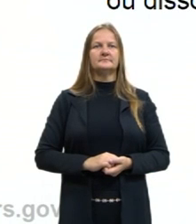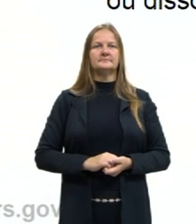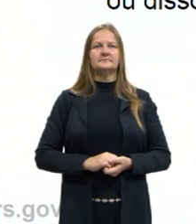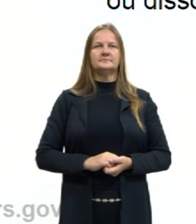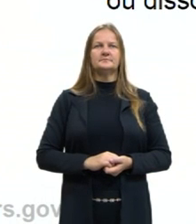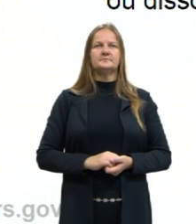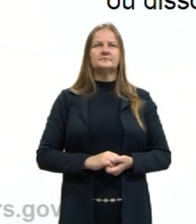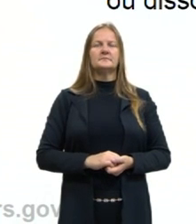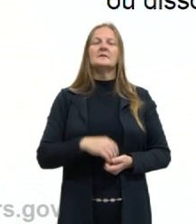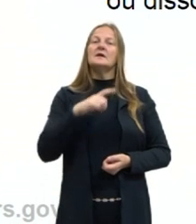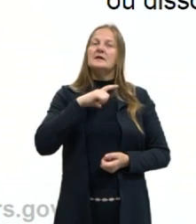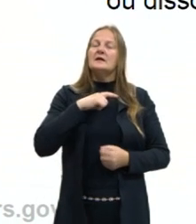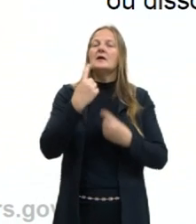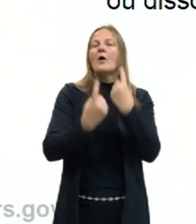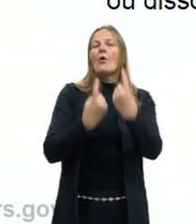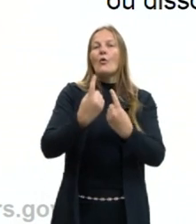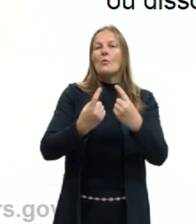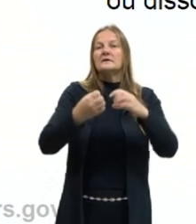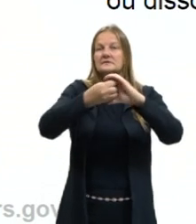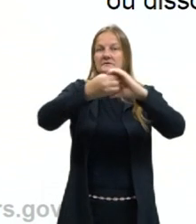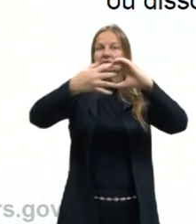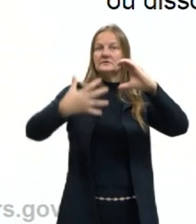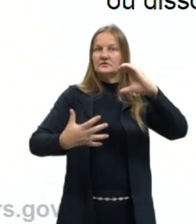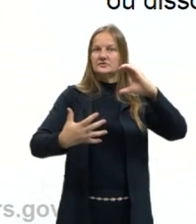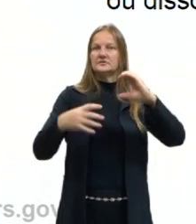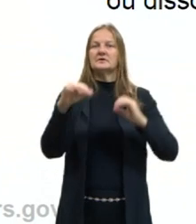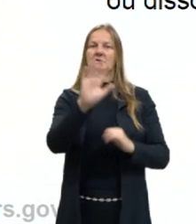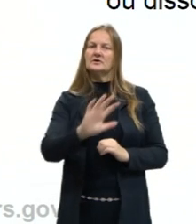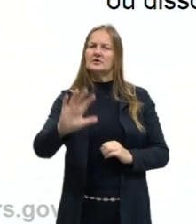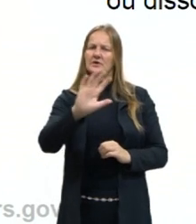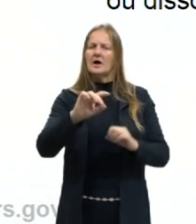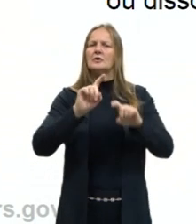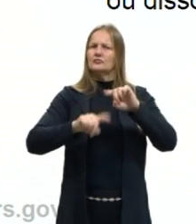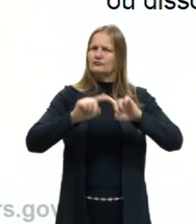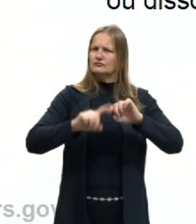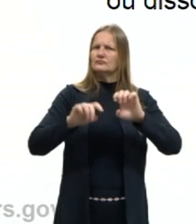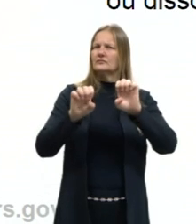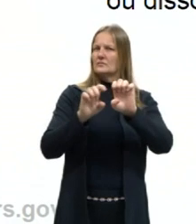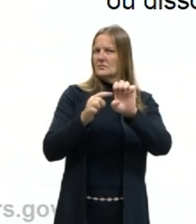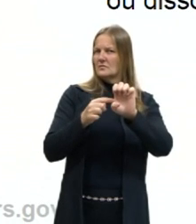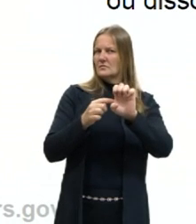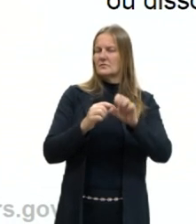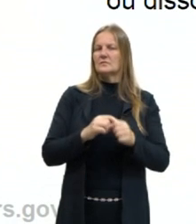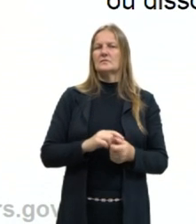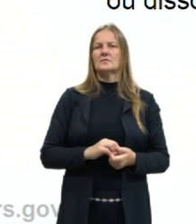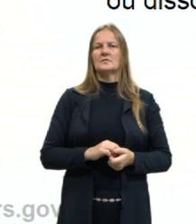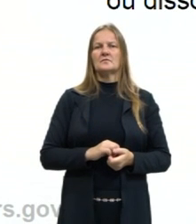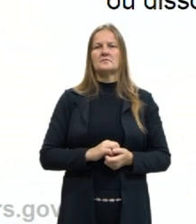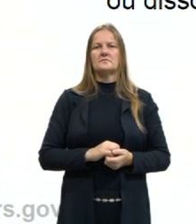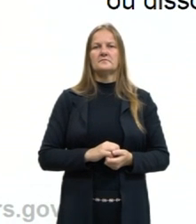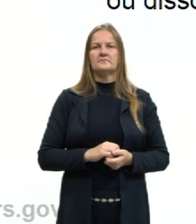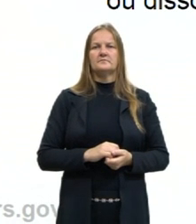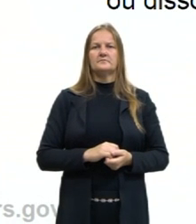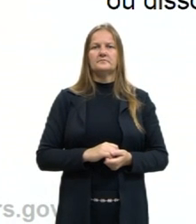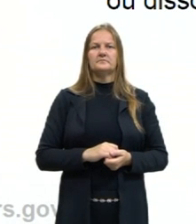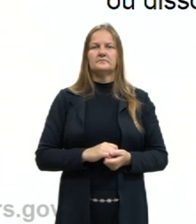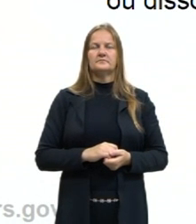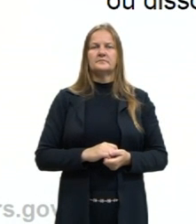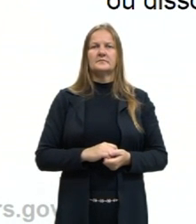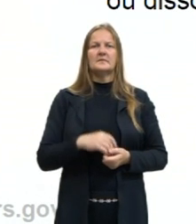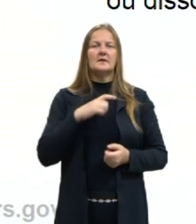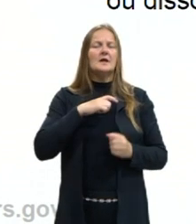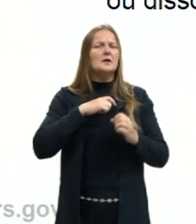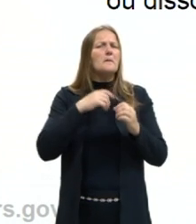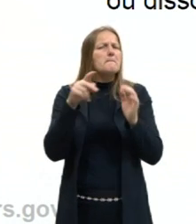Existem algumas propriedades gerais desses elementos que são formados dos compostos iônicos. Que é